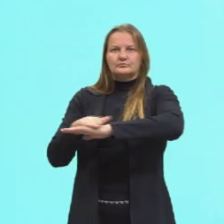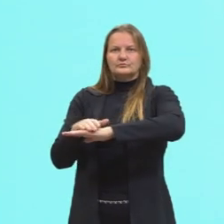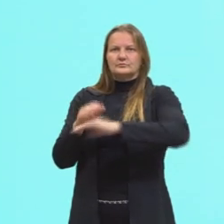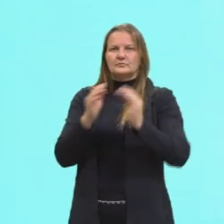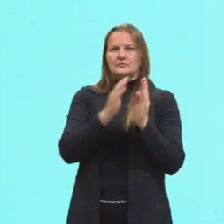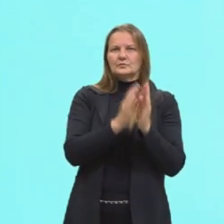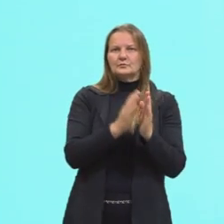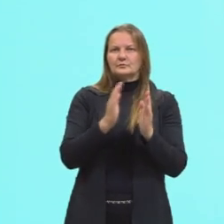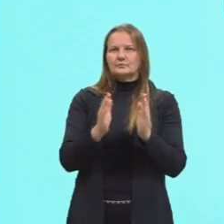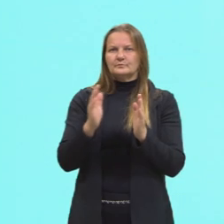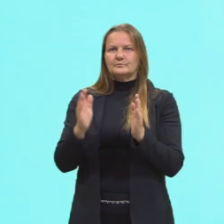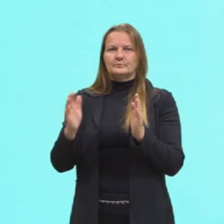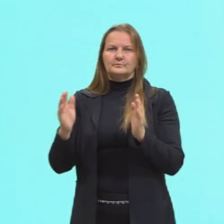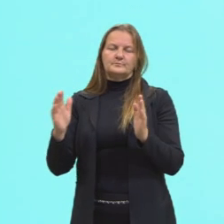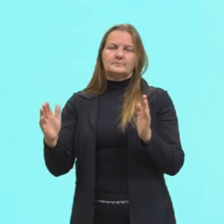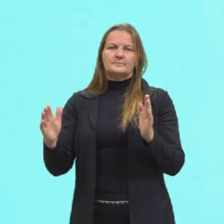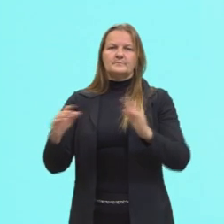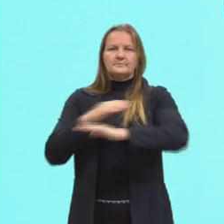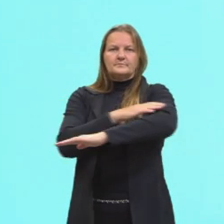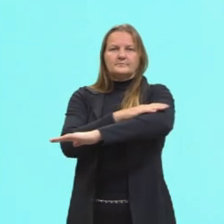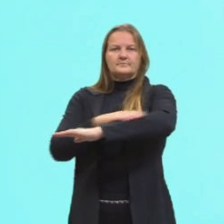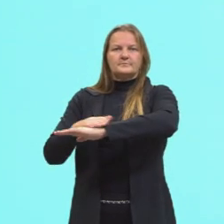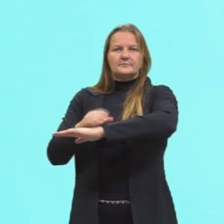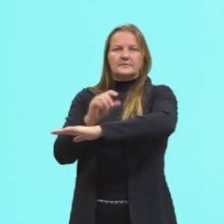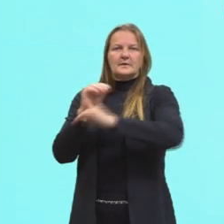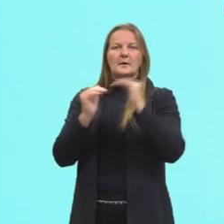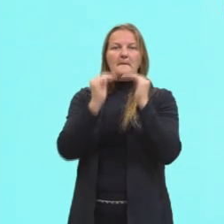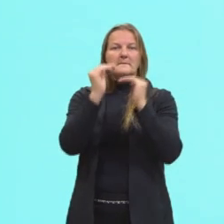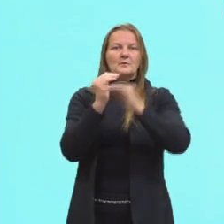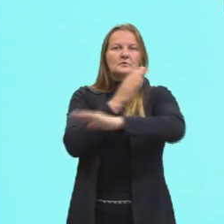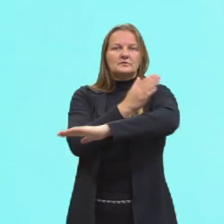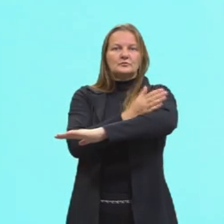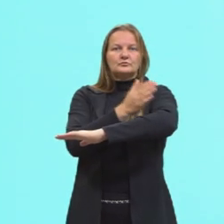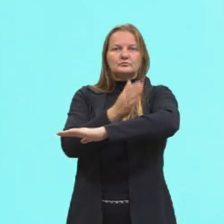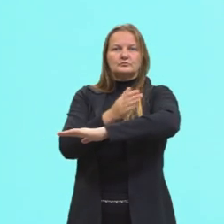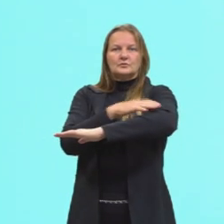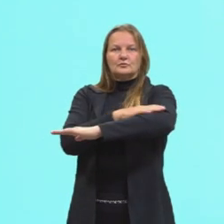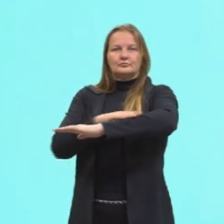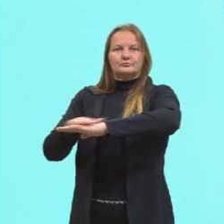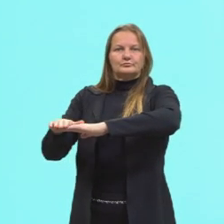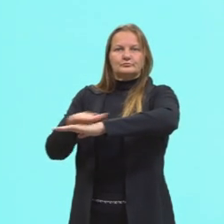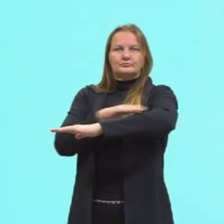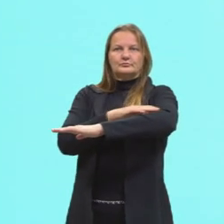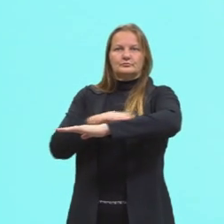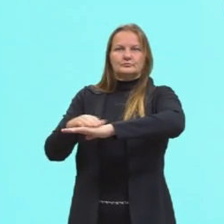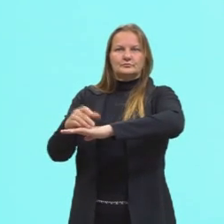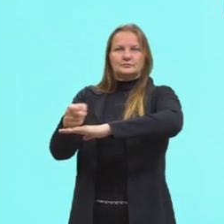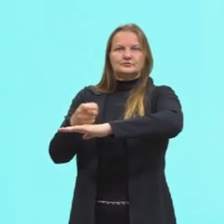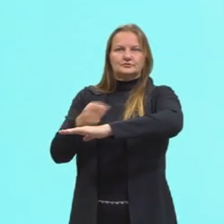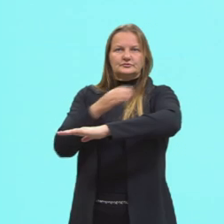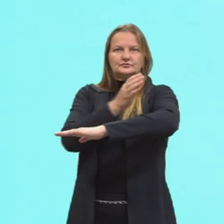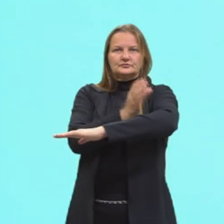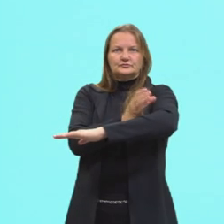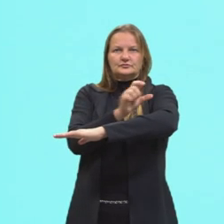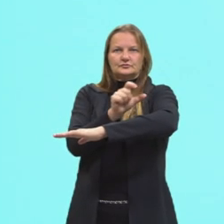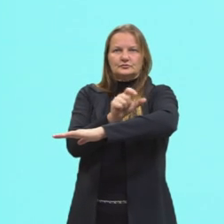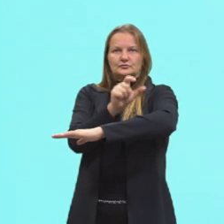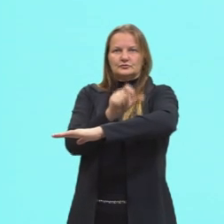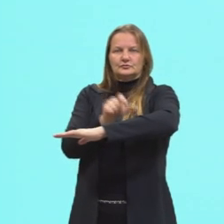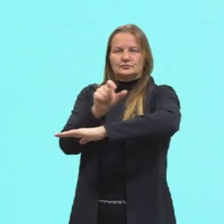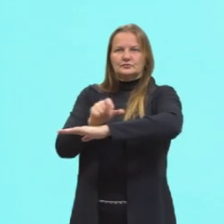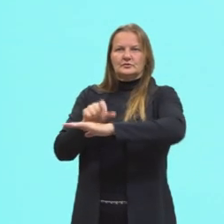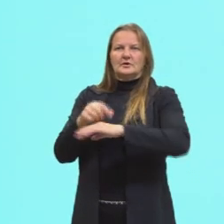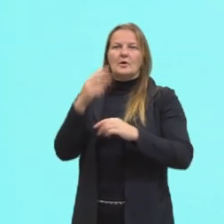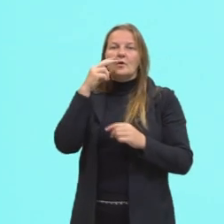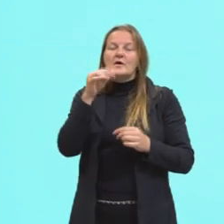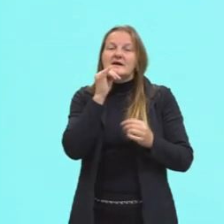período de tempo, ou seja, proporcional aqui ao eixo horizontal. Então, vamos dar uma olhada num